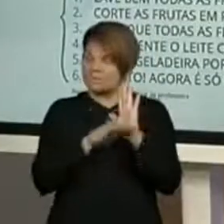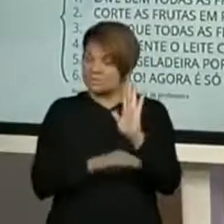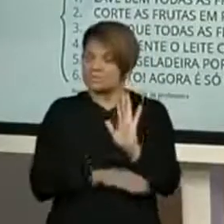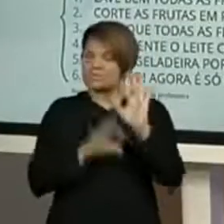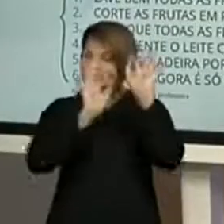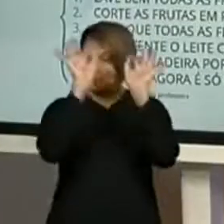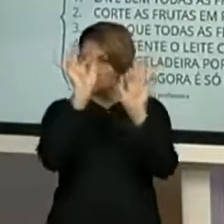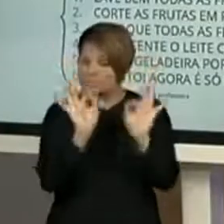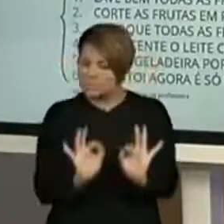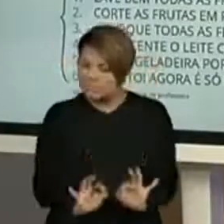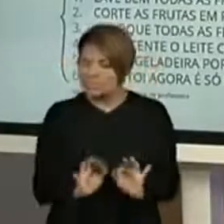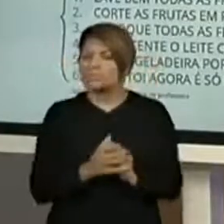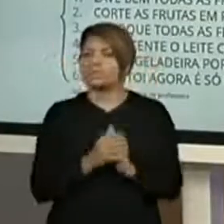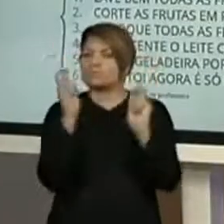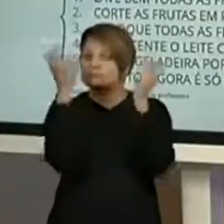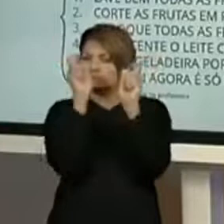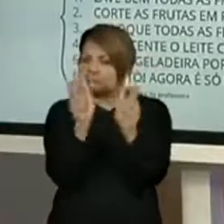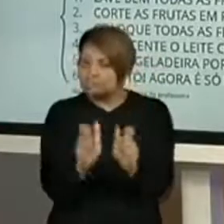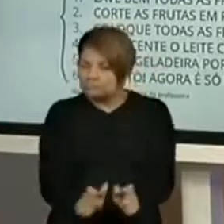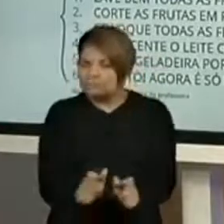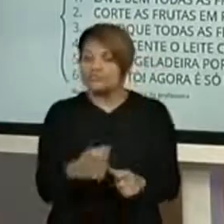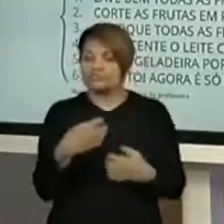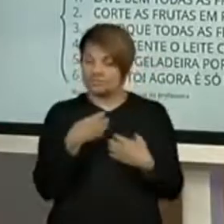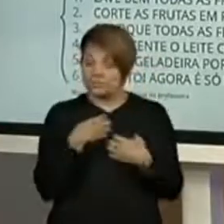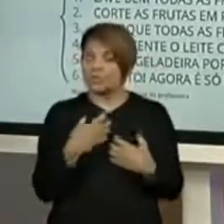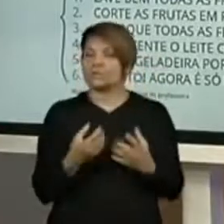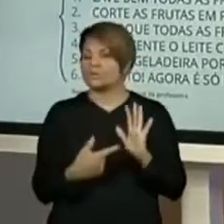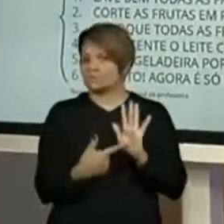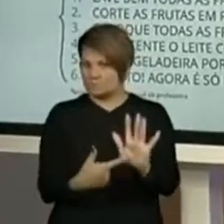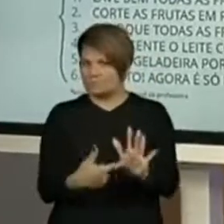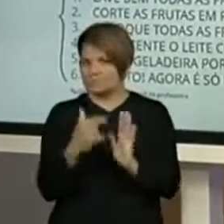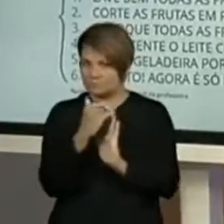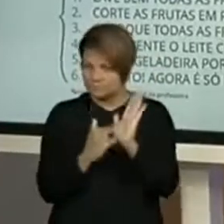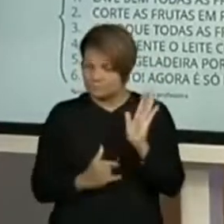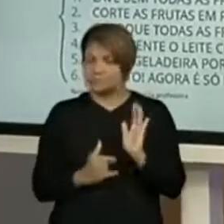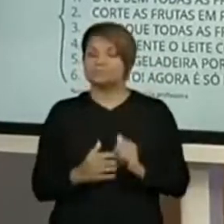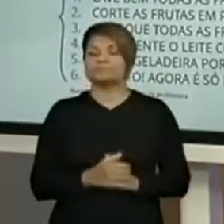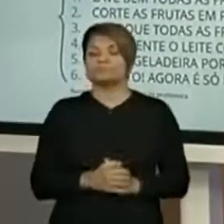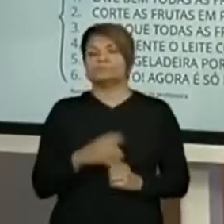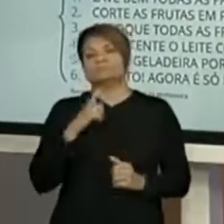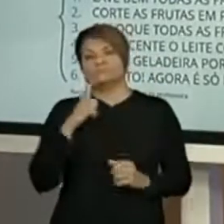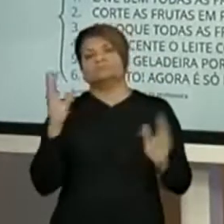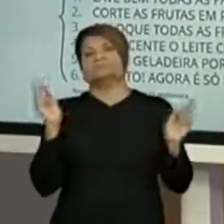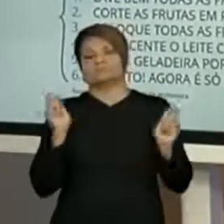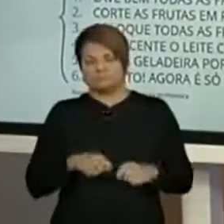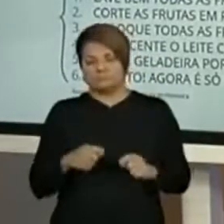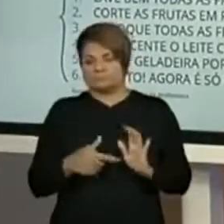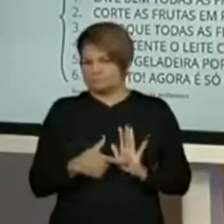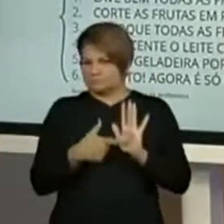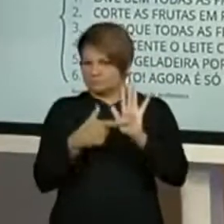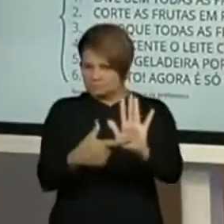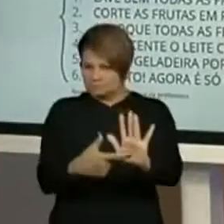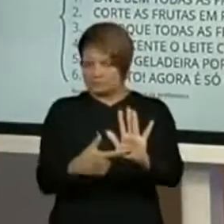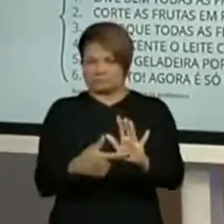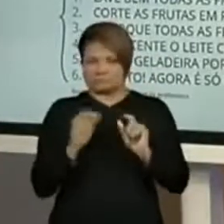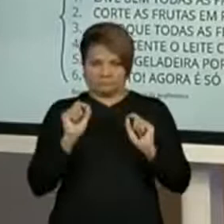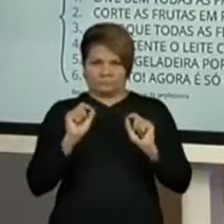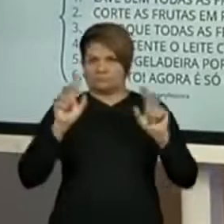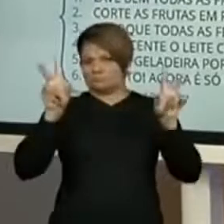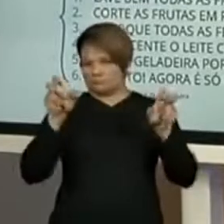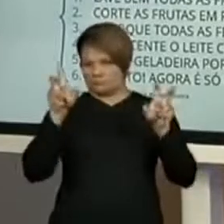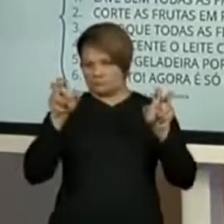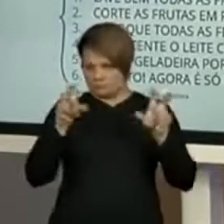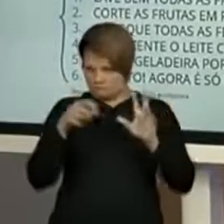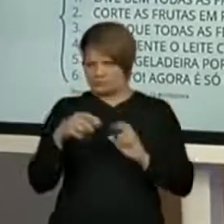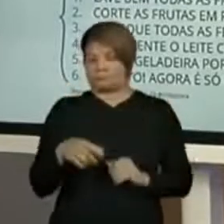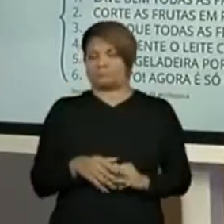o jeitinho como o texto se apresenta, já dá para a gente pistas do que ele vai se tratar. Tá, nesse caso, a receita, hora